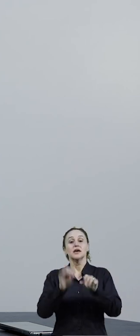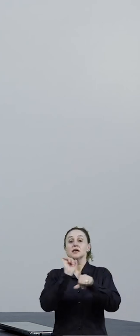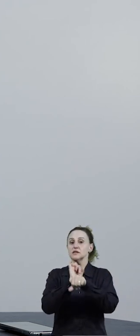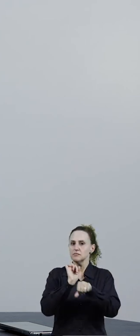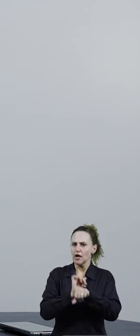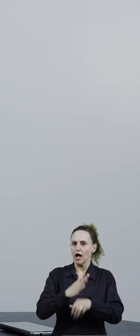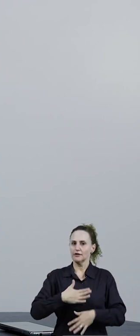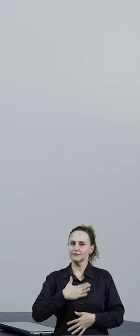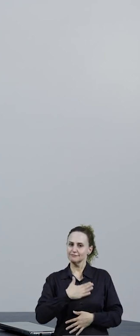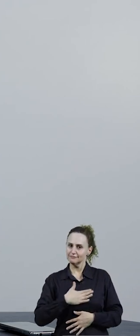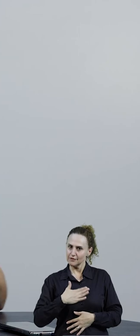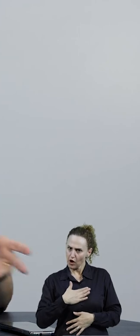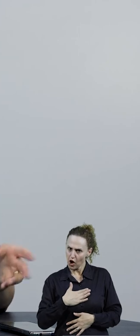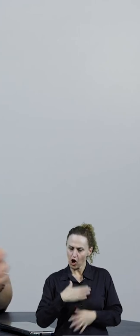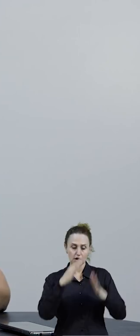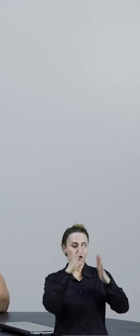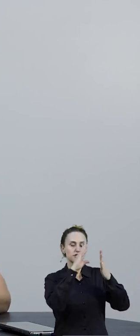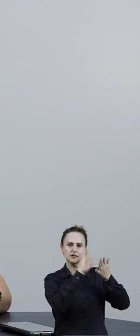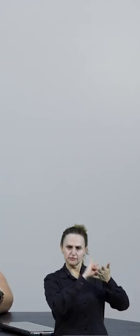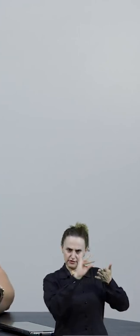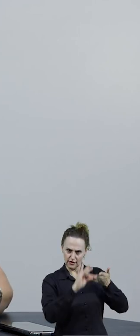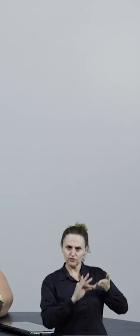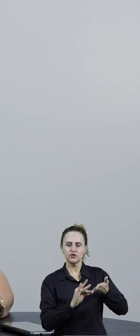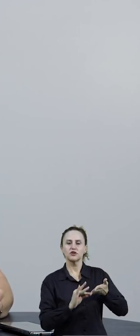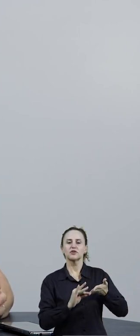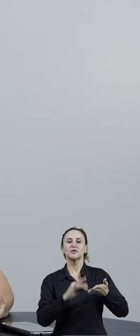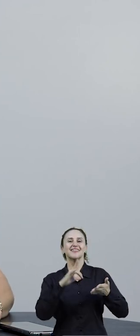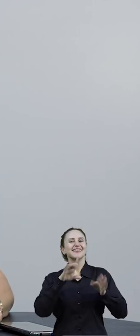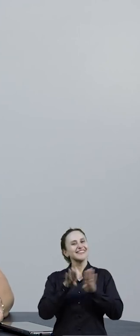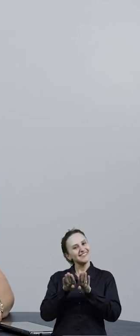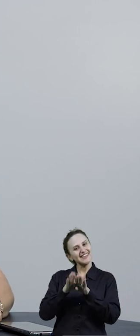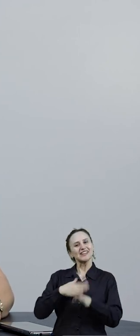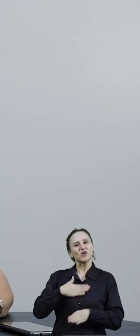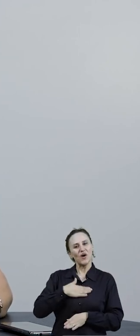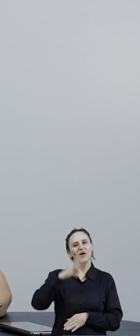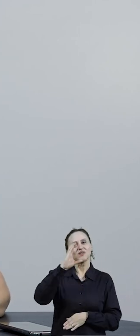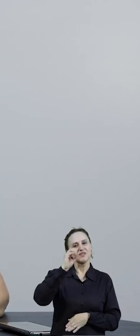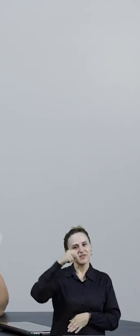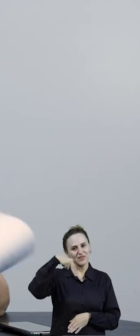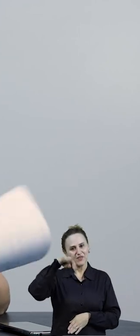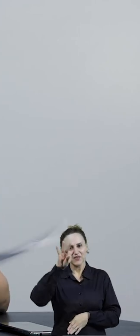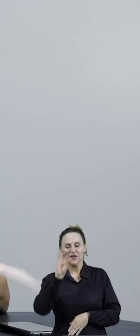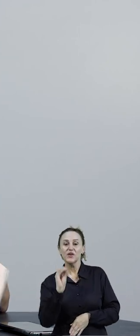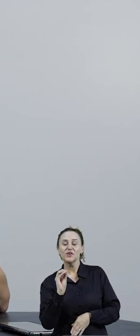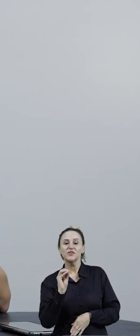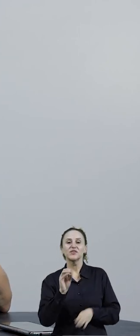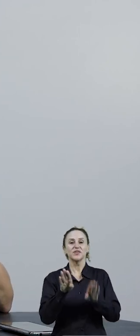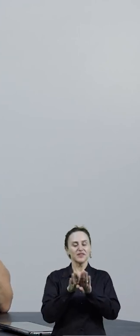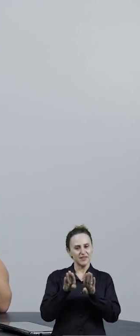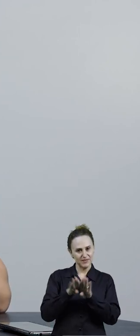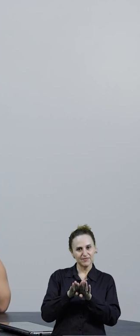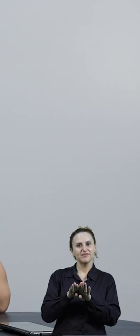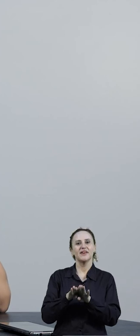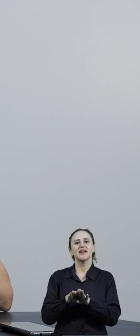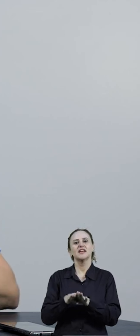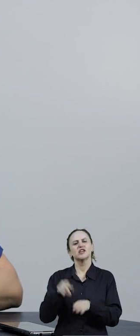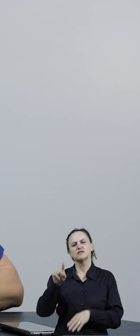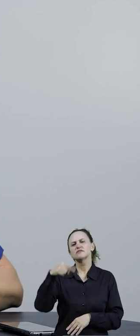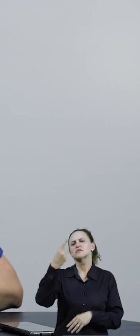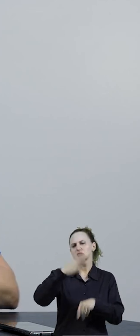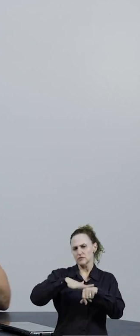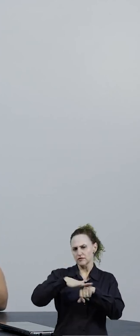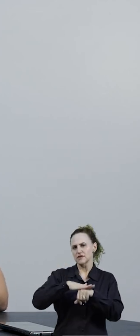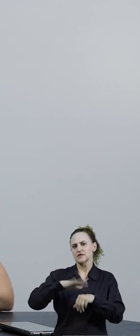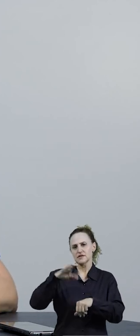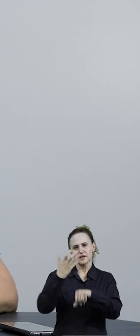vocês gostem, né, dos artigos deixados aqui, gostem do conto da Lígia Fagundes Teles, tá? E a gente conversa um pouquinho mais